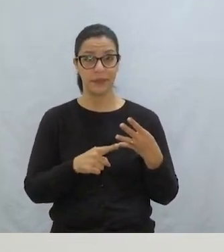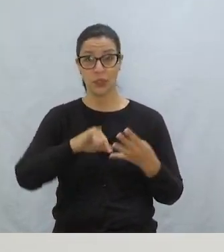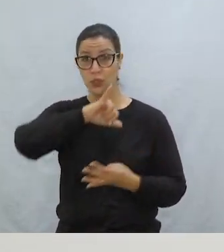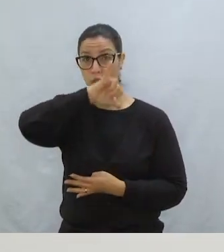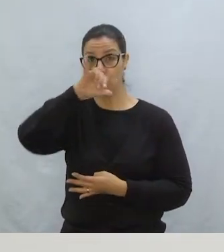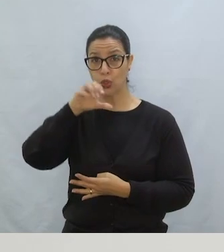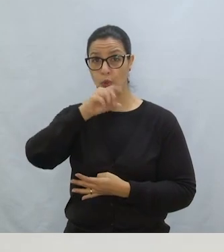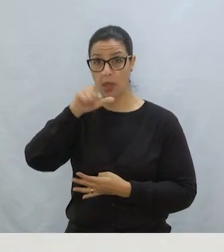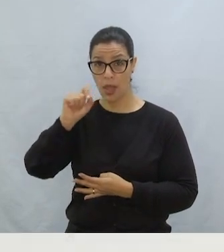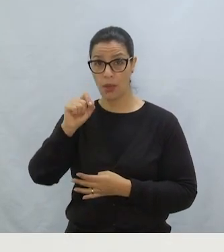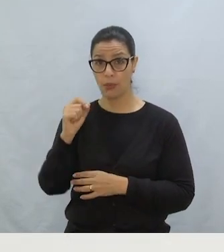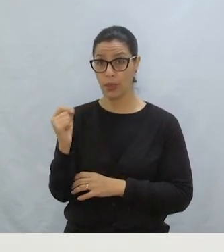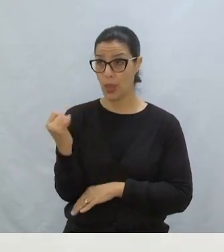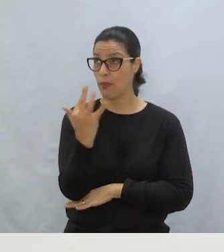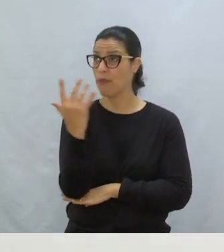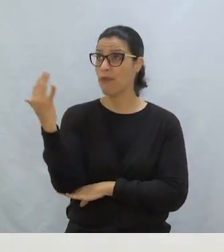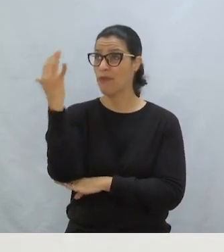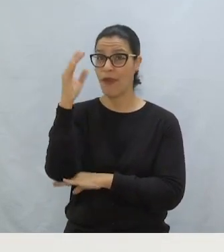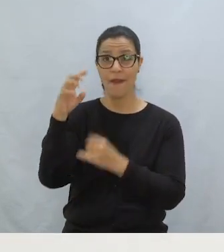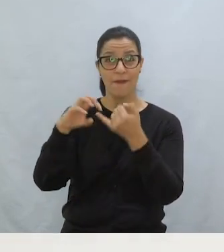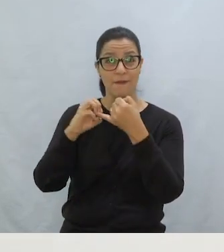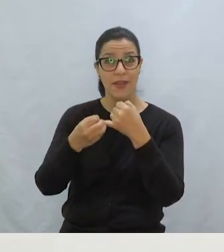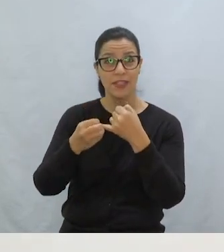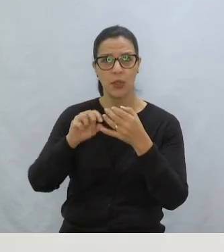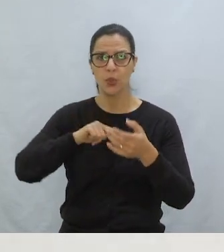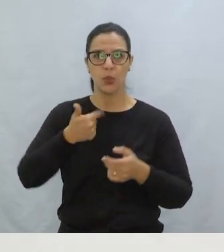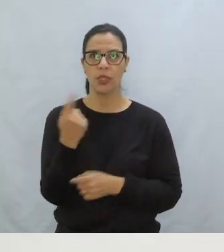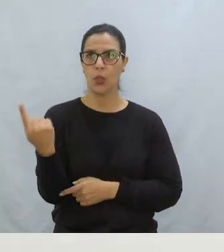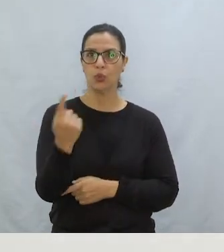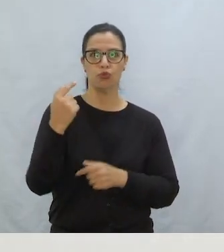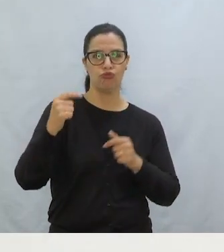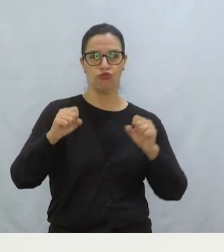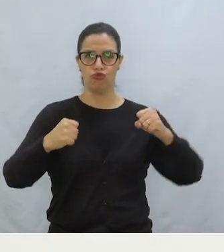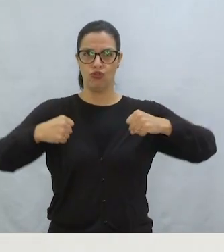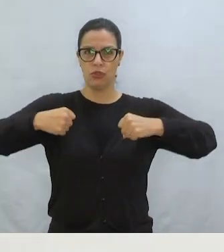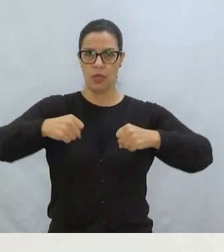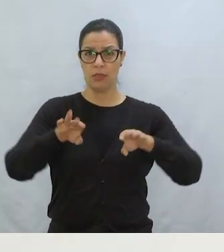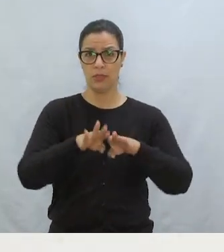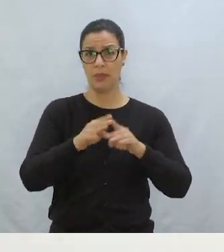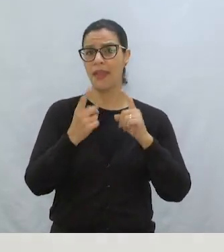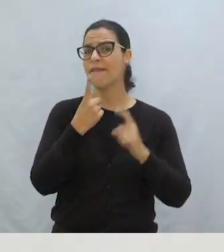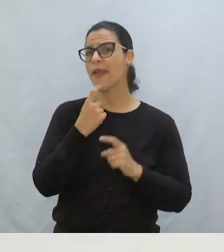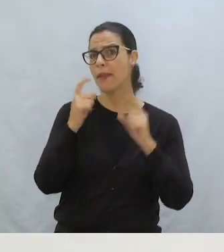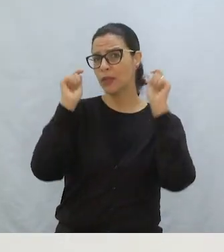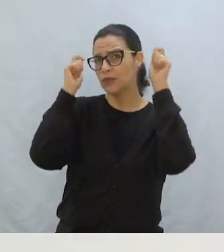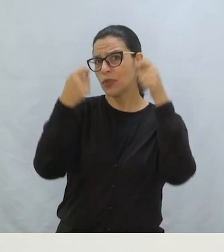João e o pé de feijão sem o gigante? E a Chapeuzinho Vermelho sem o lobo?